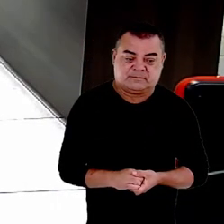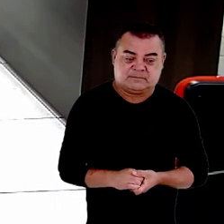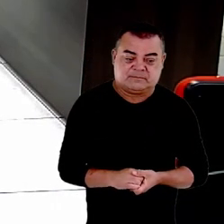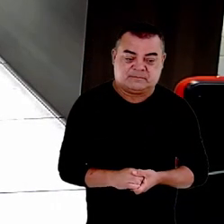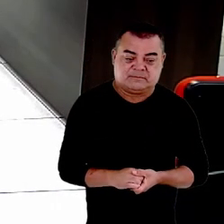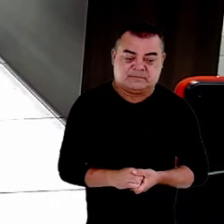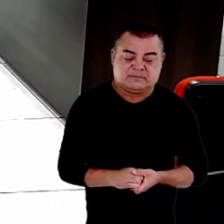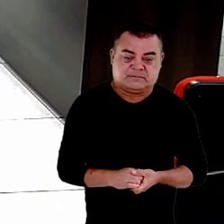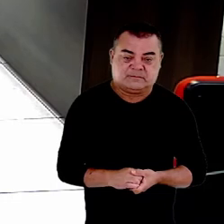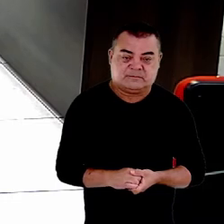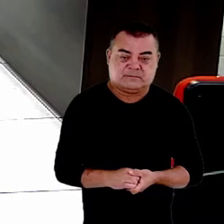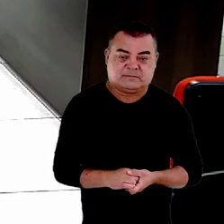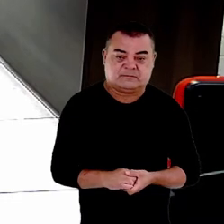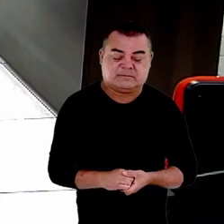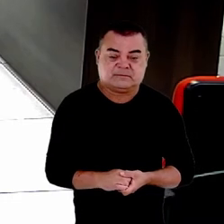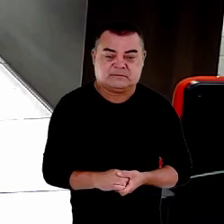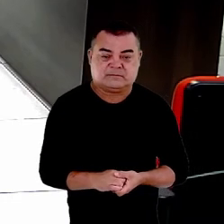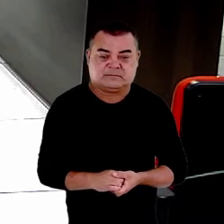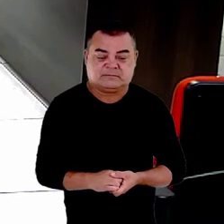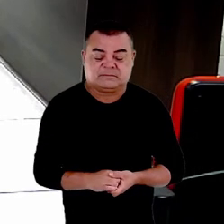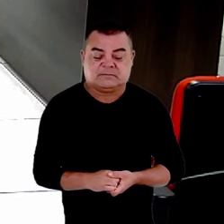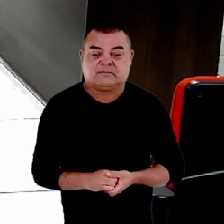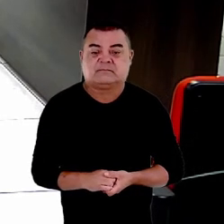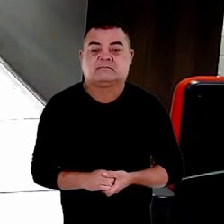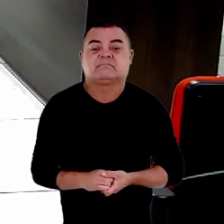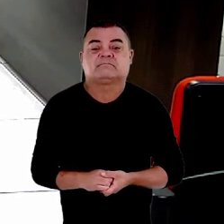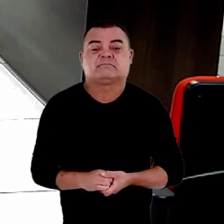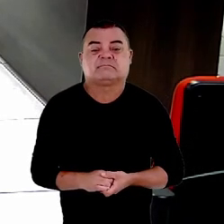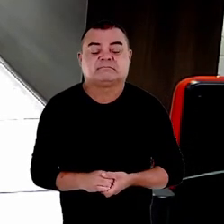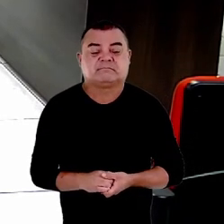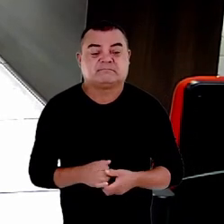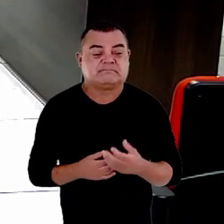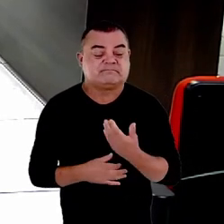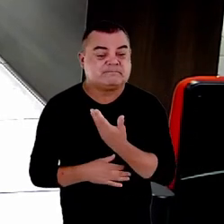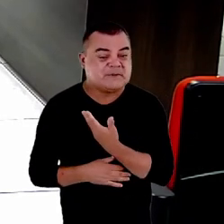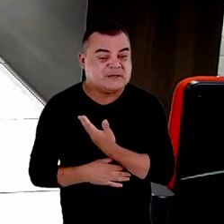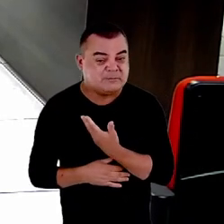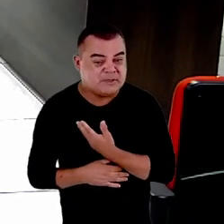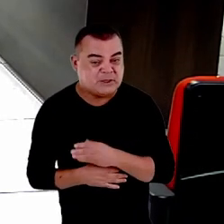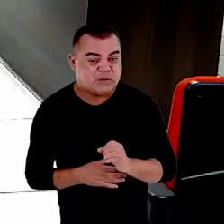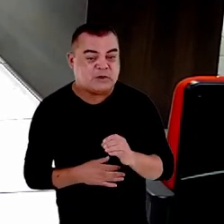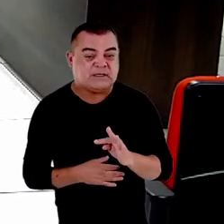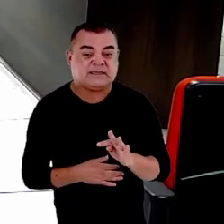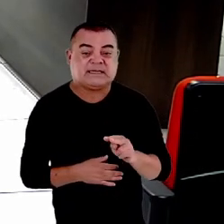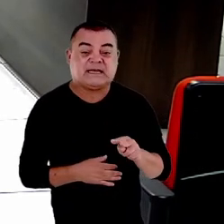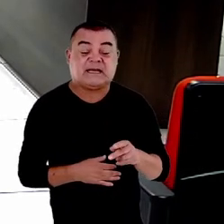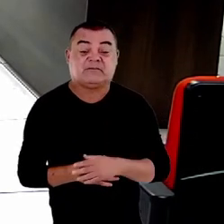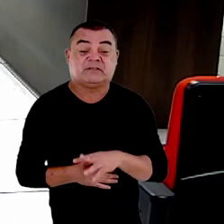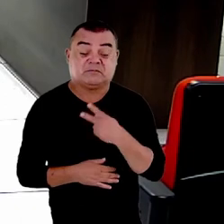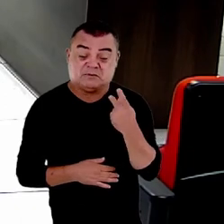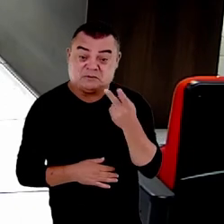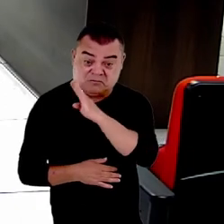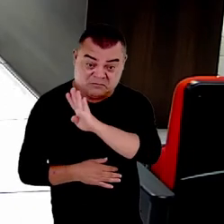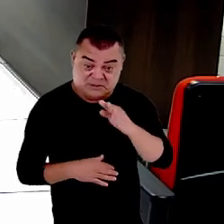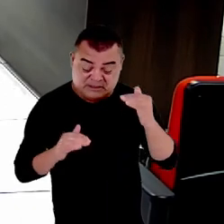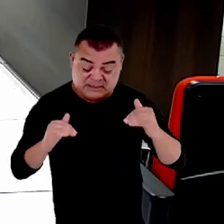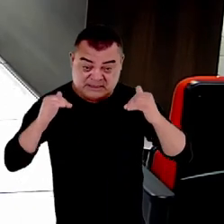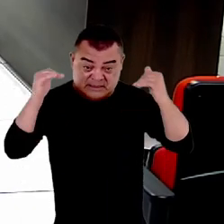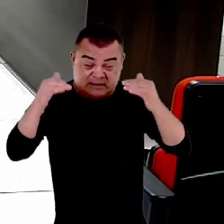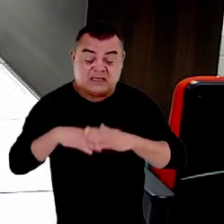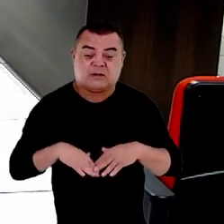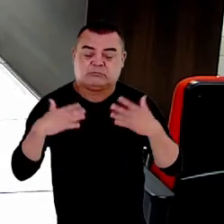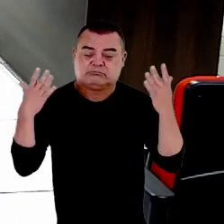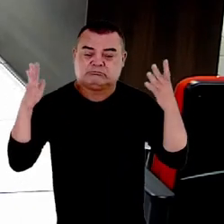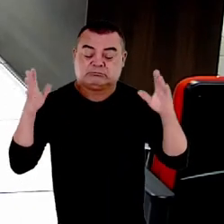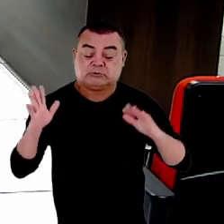meu caríssimo conselheiro Otávio Rodrigues na pessoa de Vossa Excelência eu inicialmente saúdo